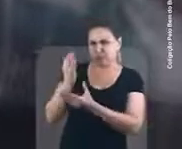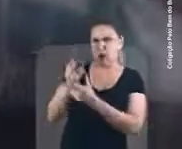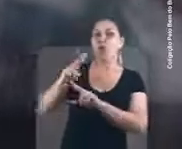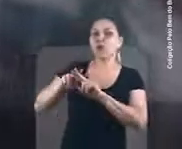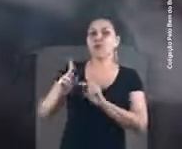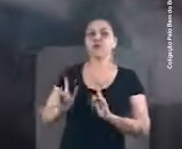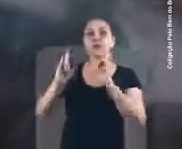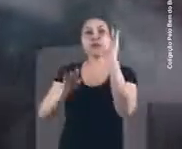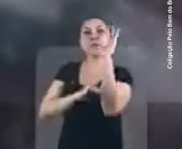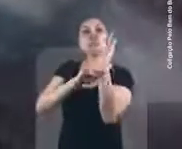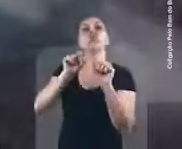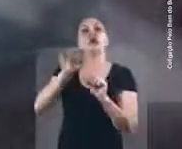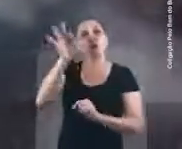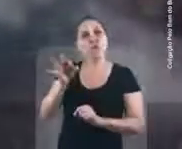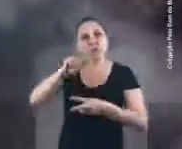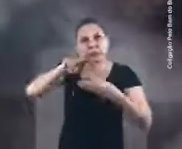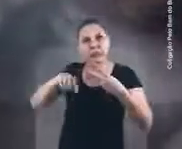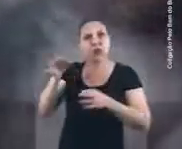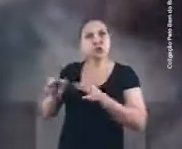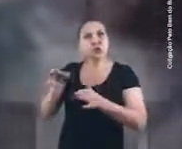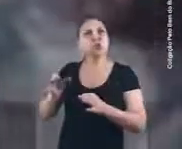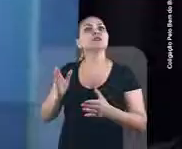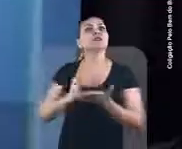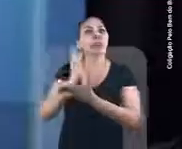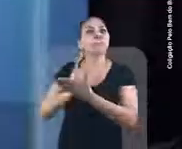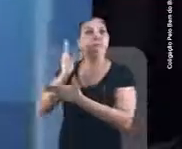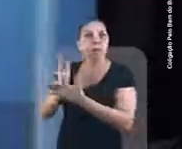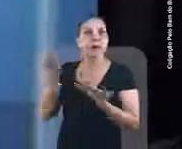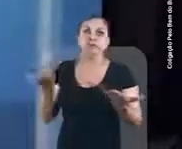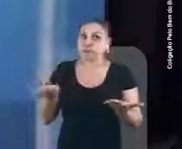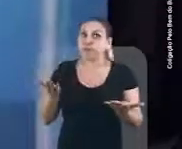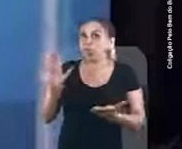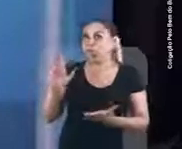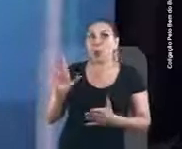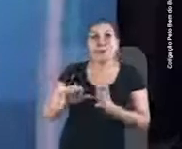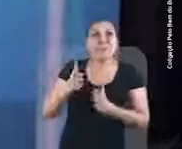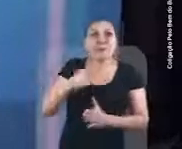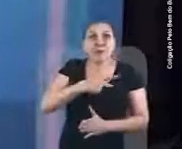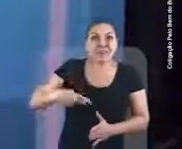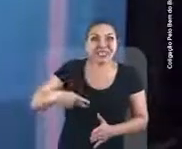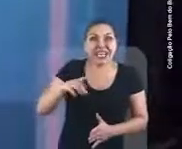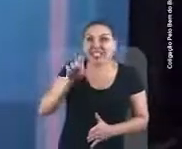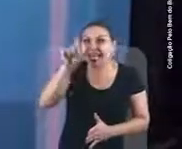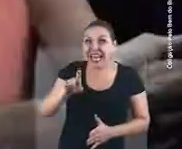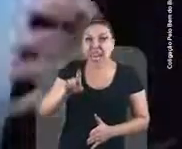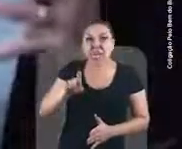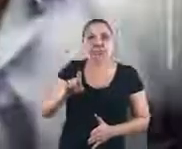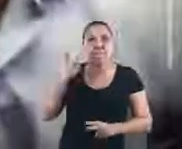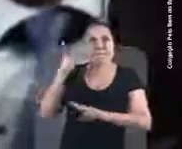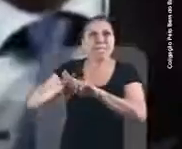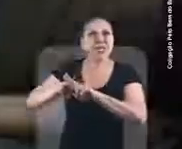Triplex, está confirmada por três instâncias da justiça. Lula é o primeiro ex-presidente da República preso.